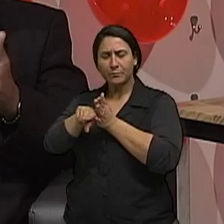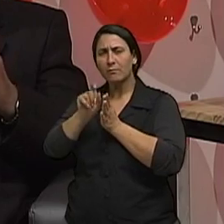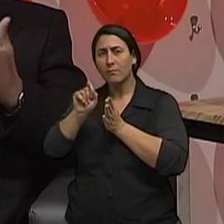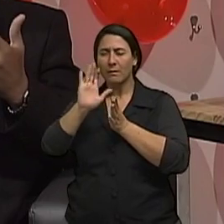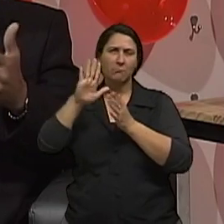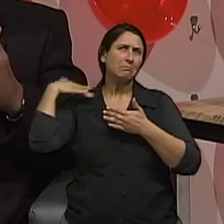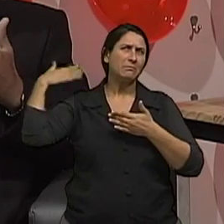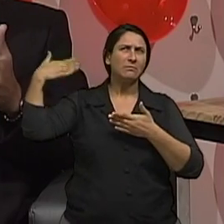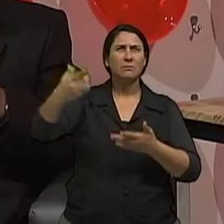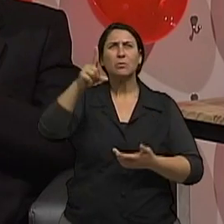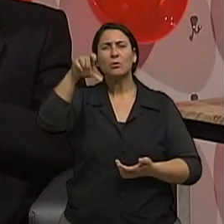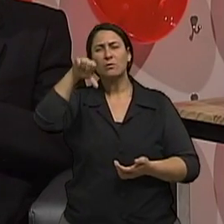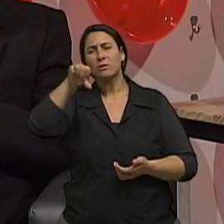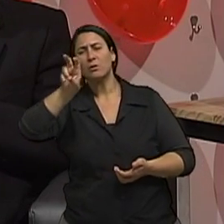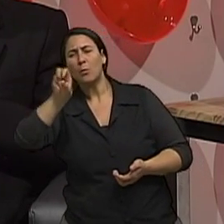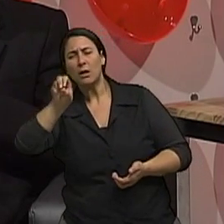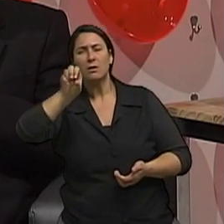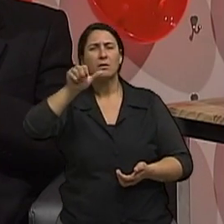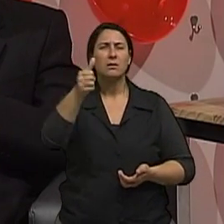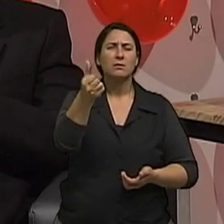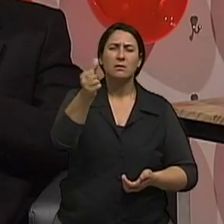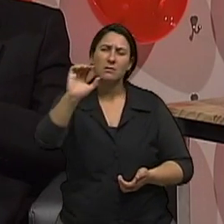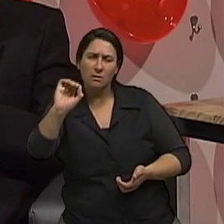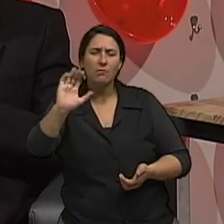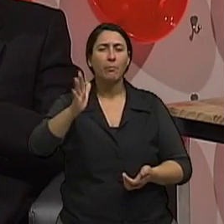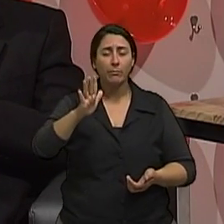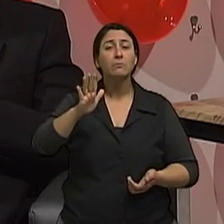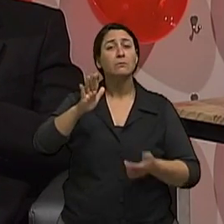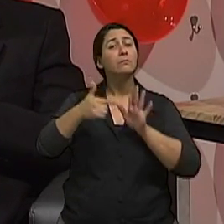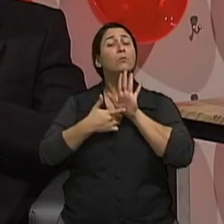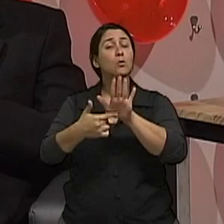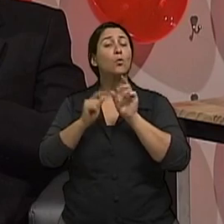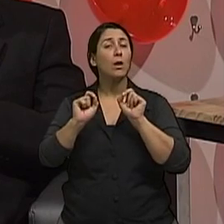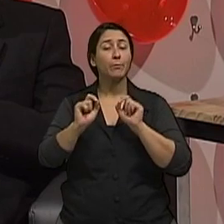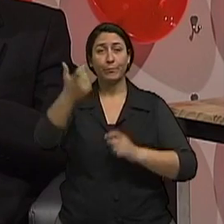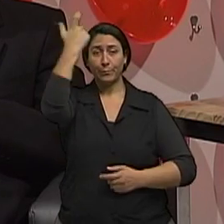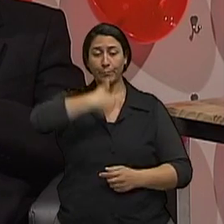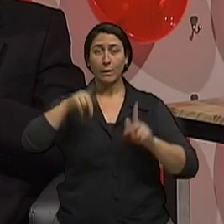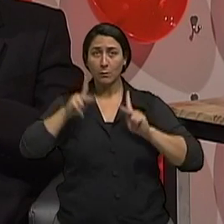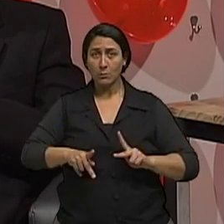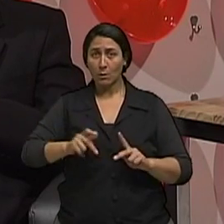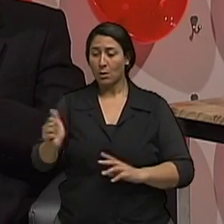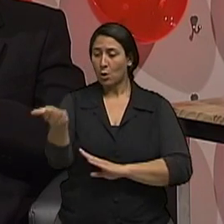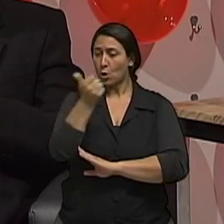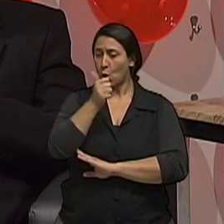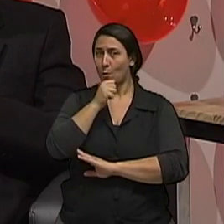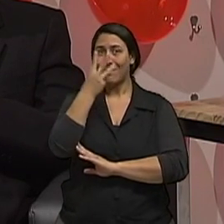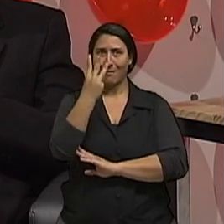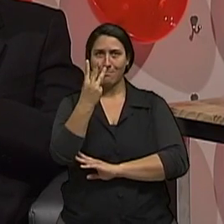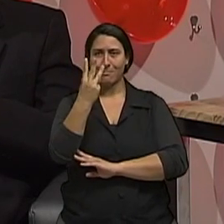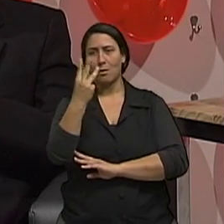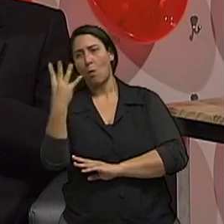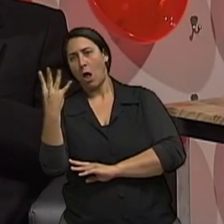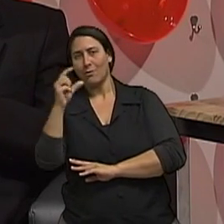desde a década de 50, 60, as pesquisas mostram que indivíduos que tomam mais do que 3 doses, por exemplo, 3 ou